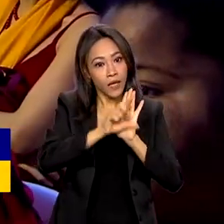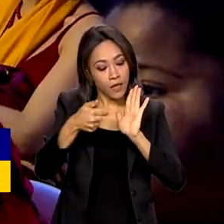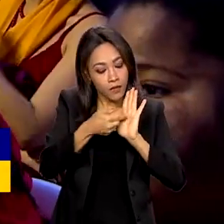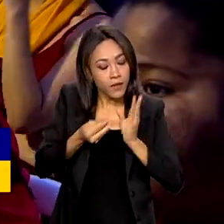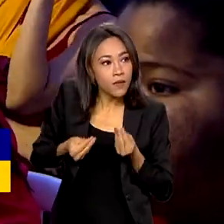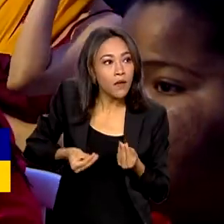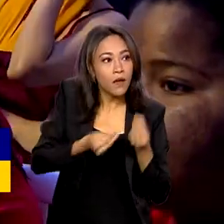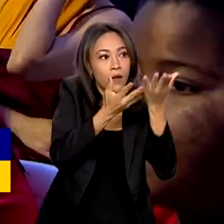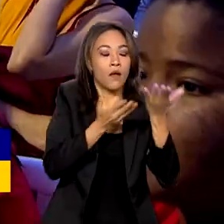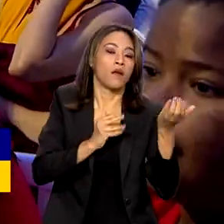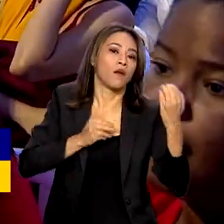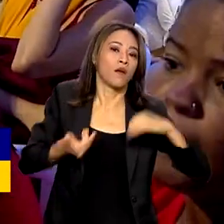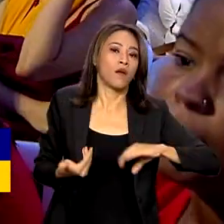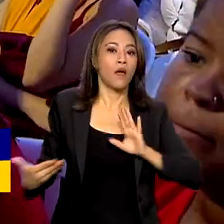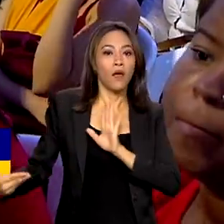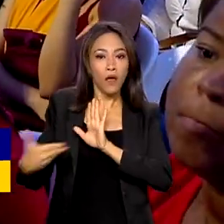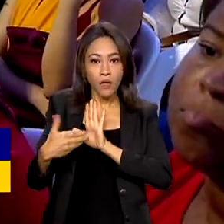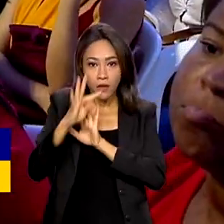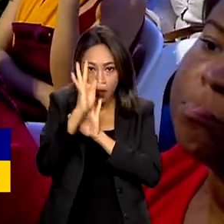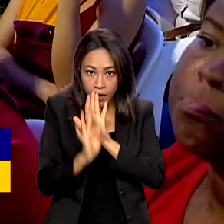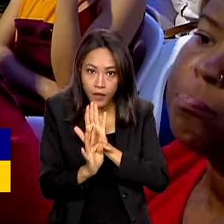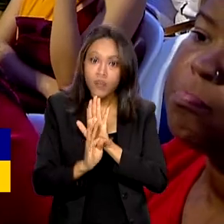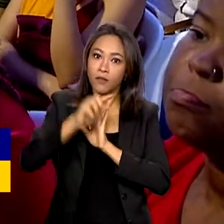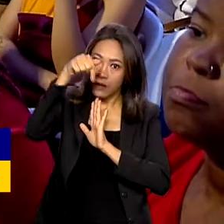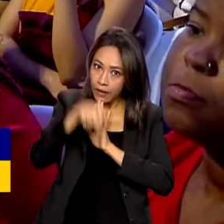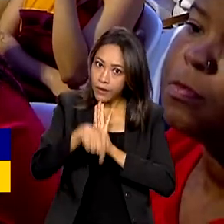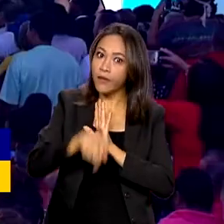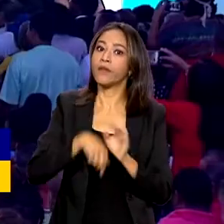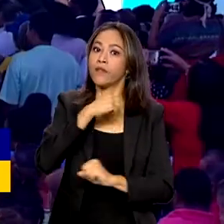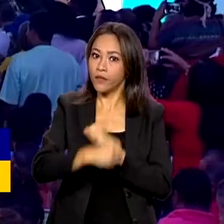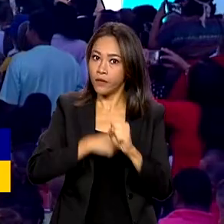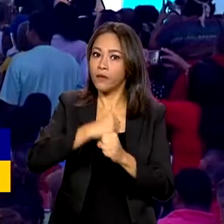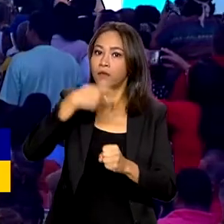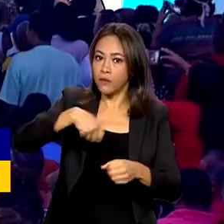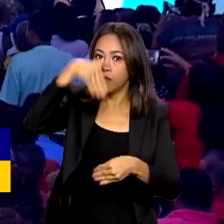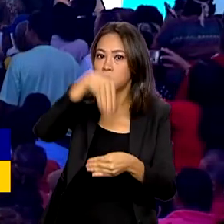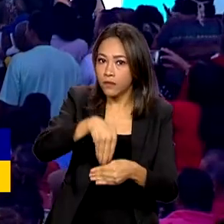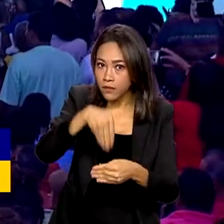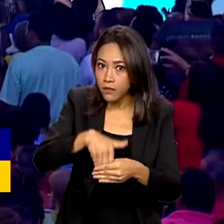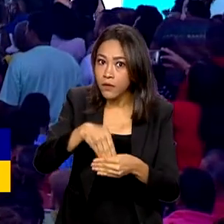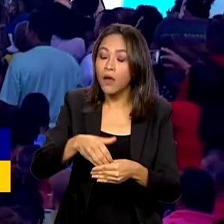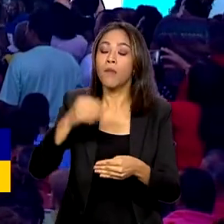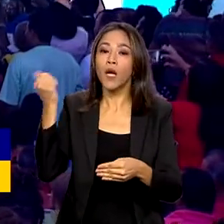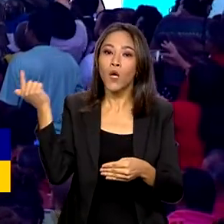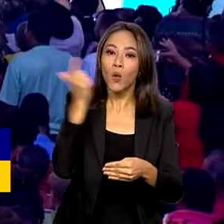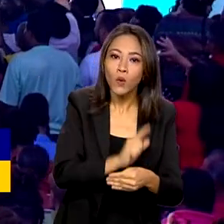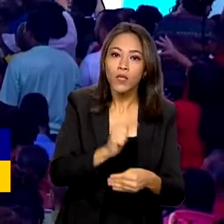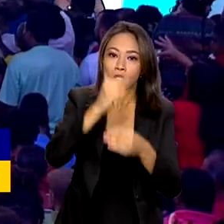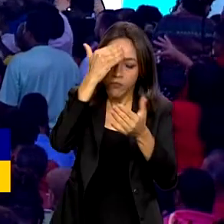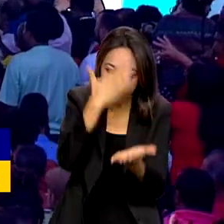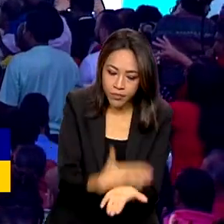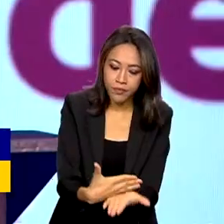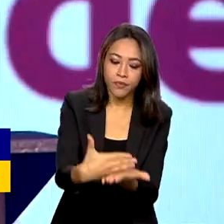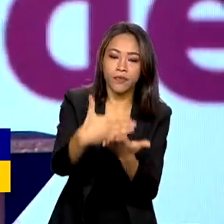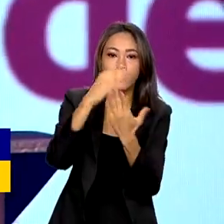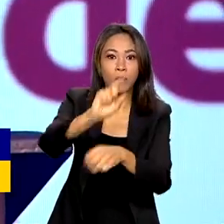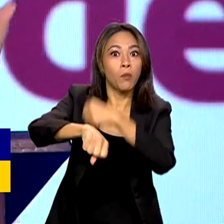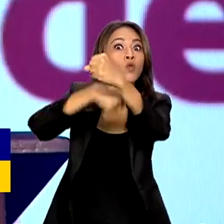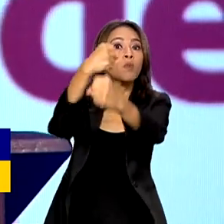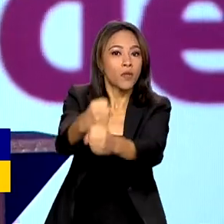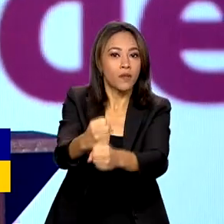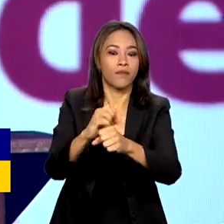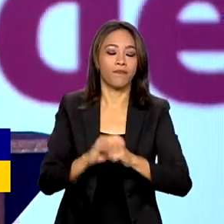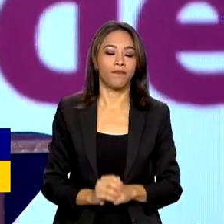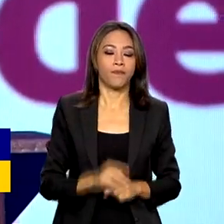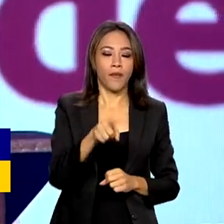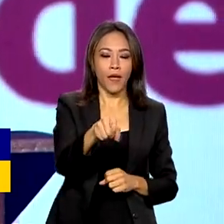O texto deve ser votado ainda neste ano, para ser colocado em prática a partir do ano que vem. A nossa